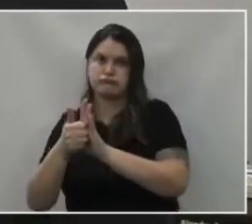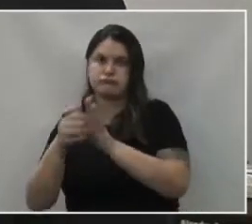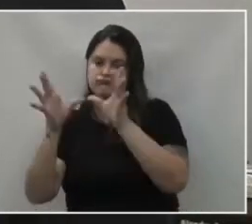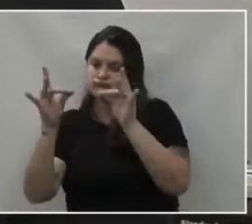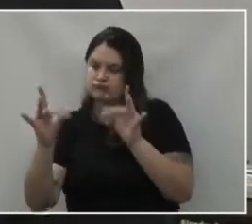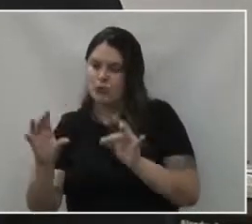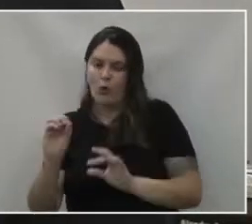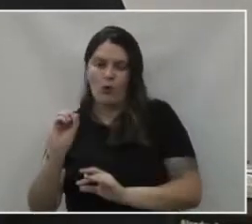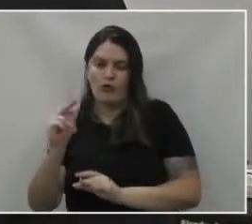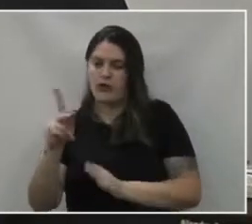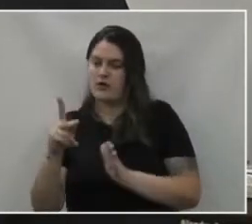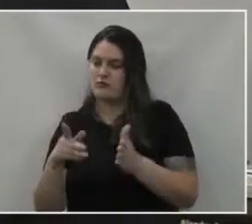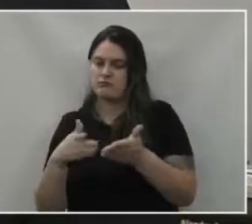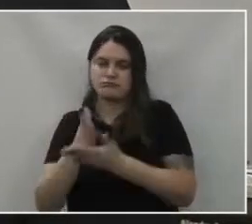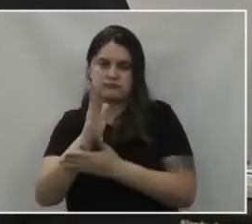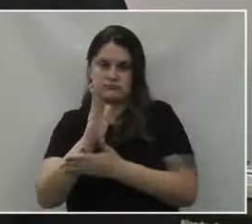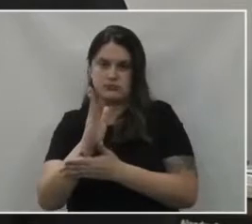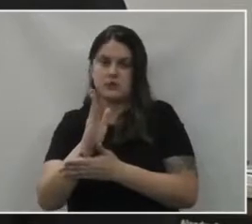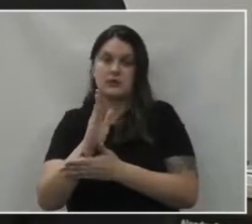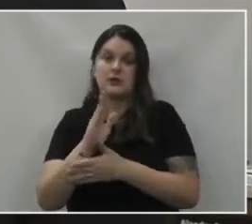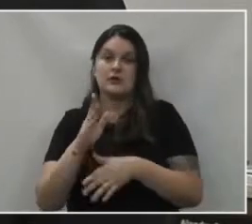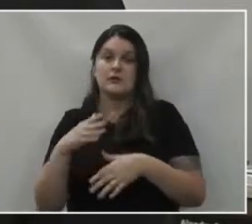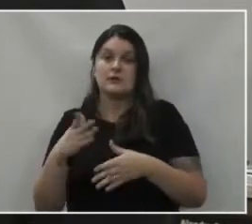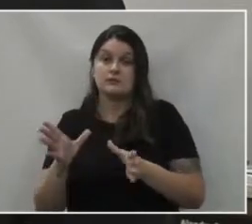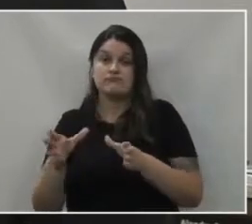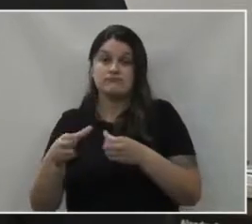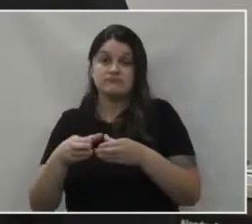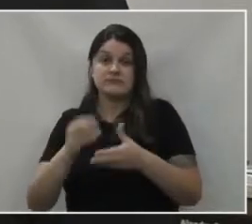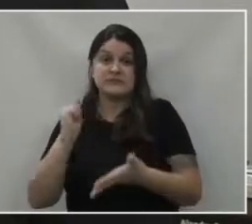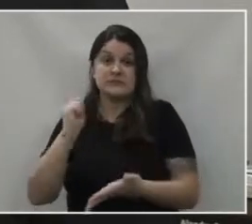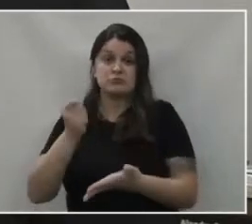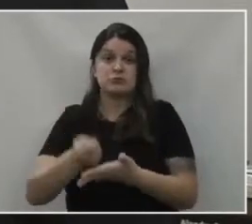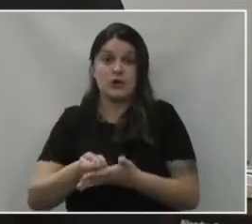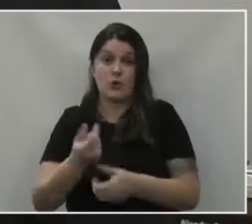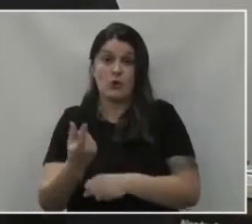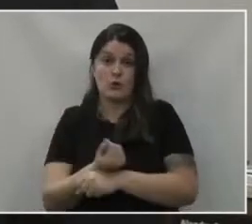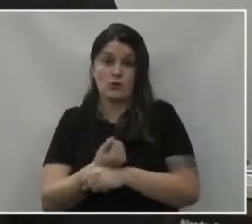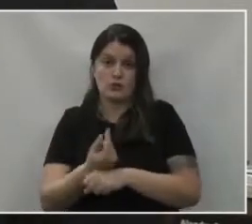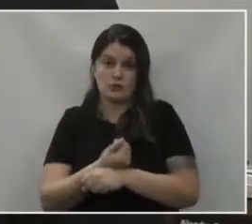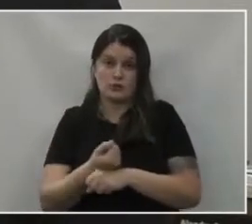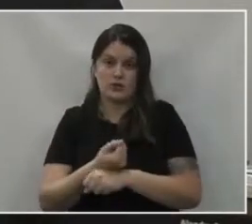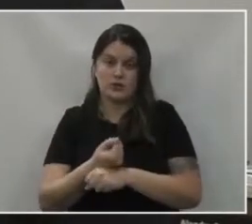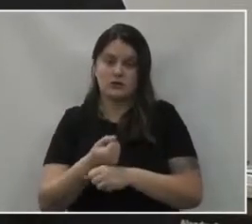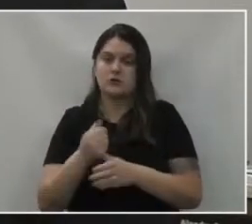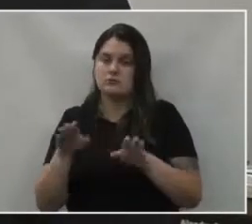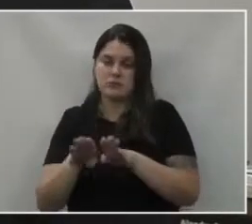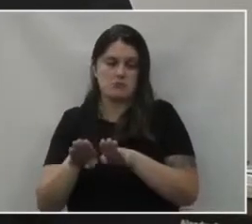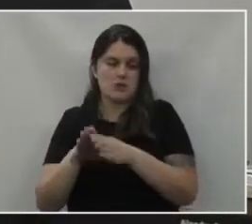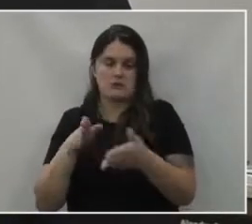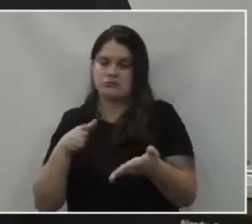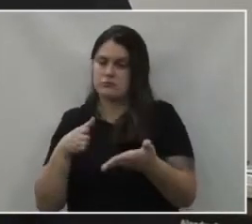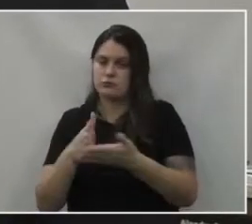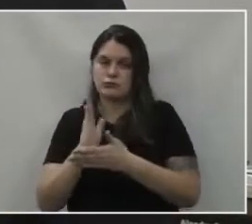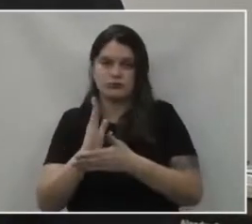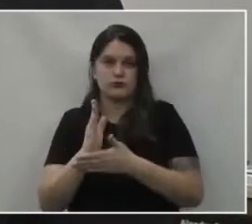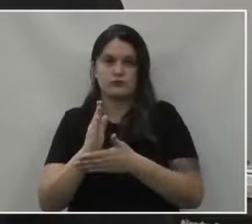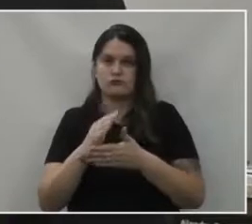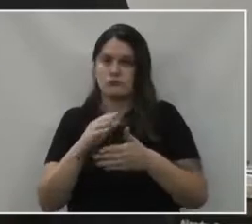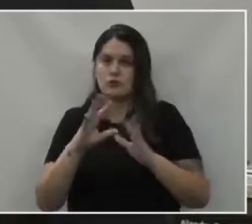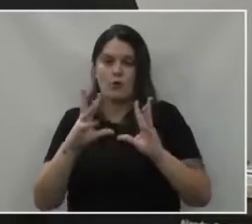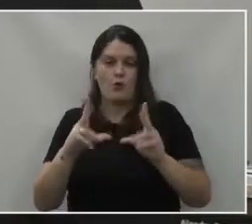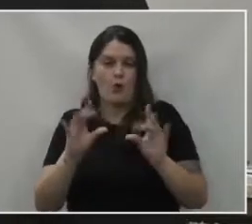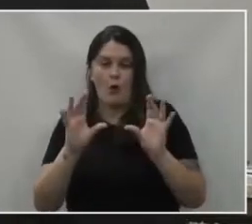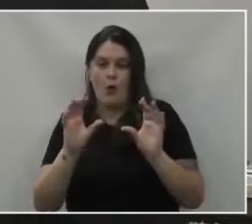mas como parecer do tribunal, foi pela aprovação dessas contas,